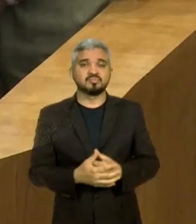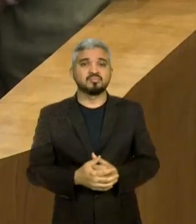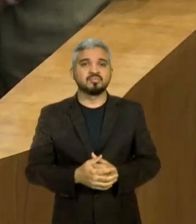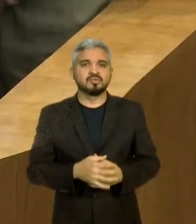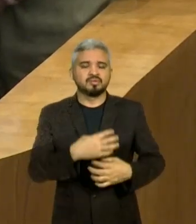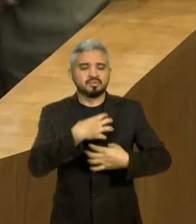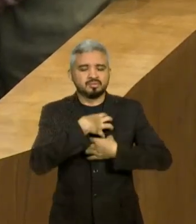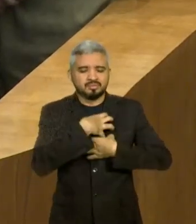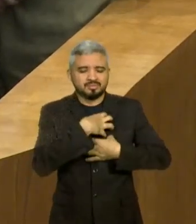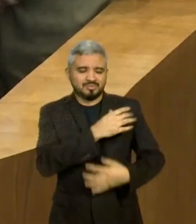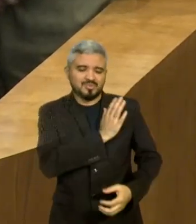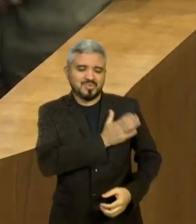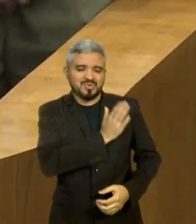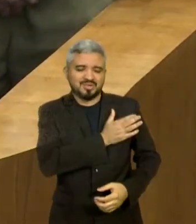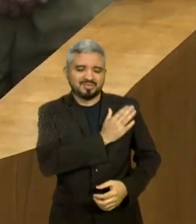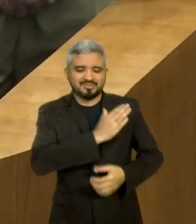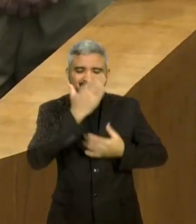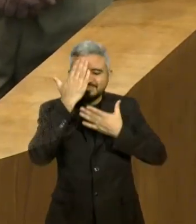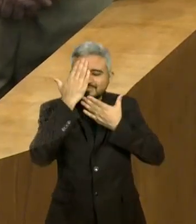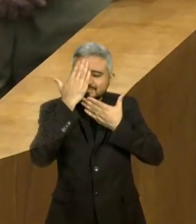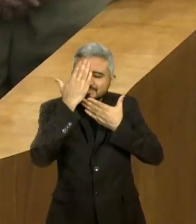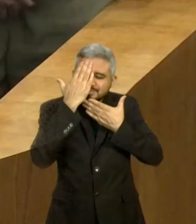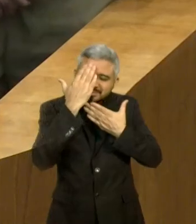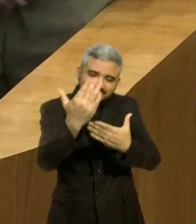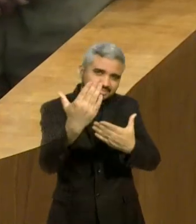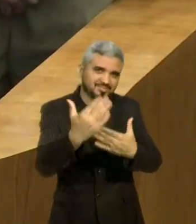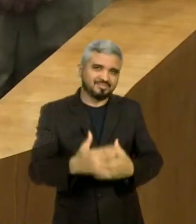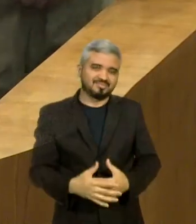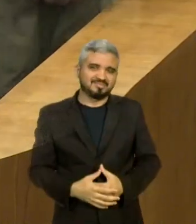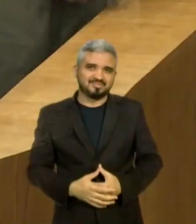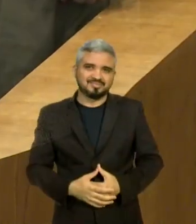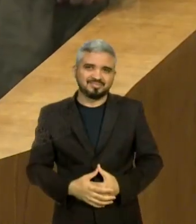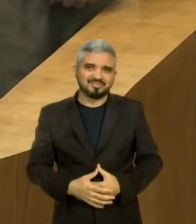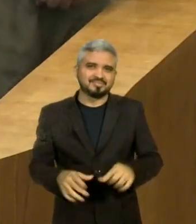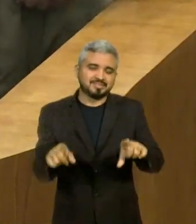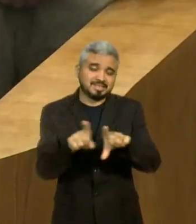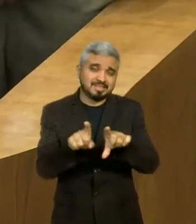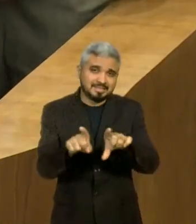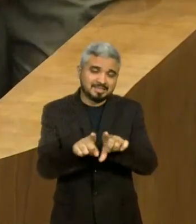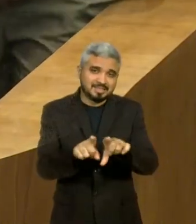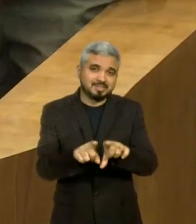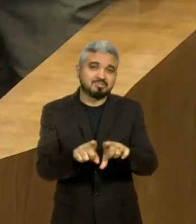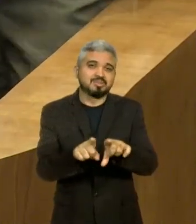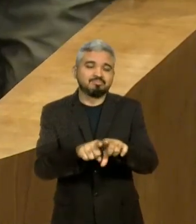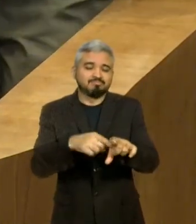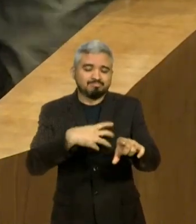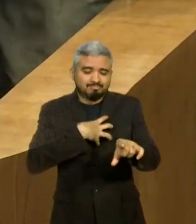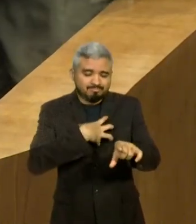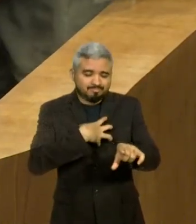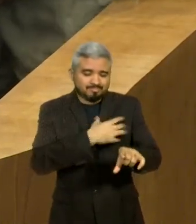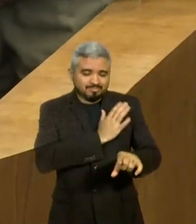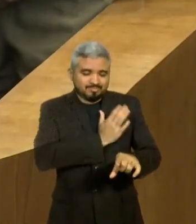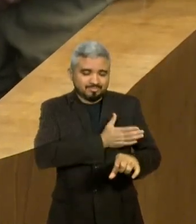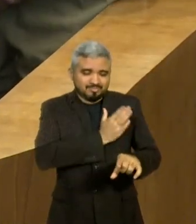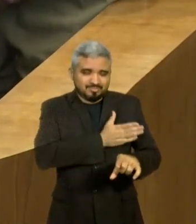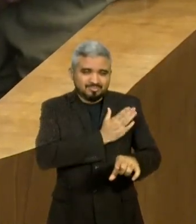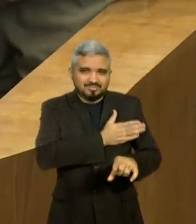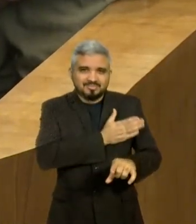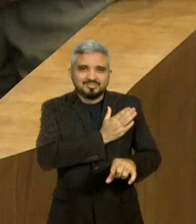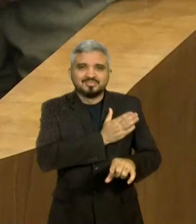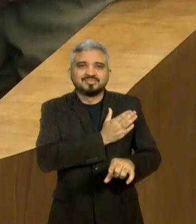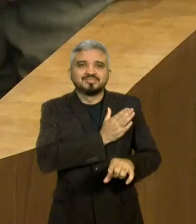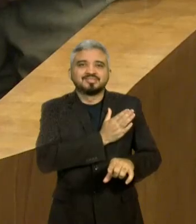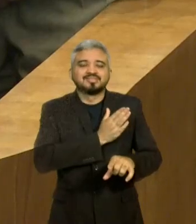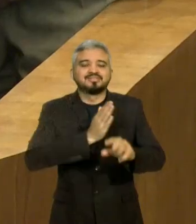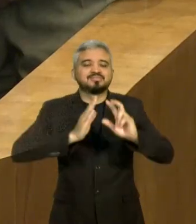cheio de gratidão, mas, principalmente, que eu estou com o coração muito